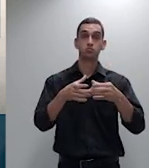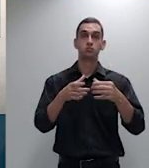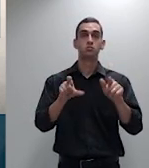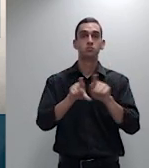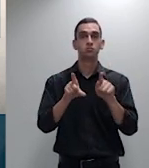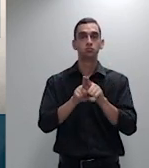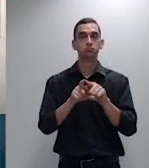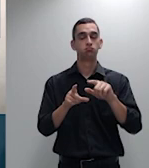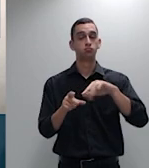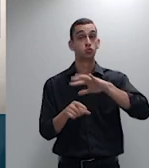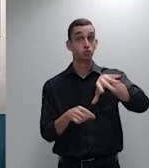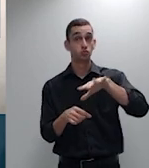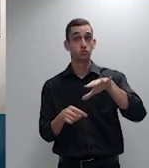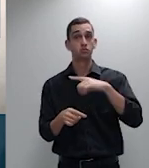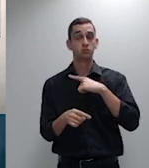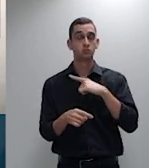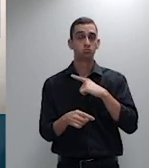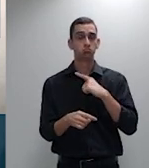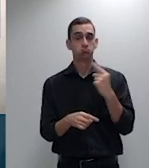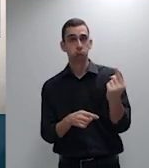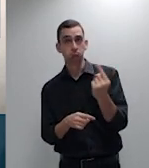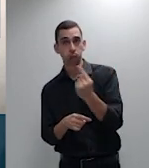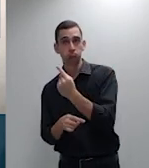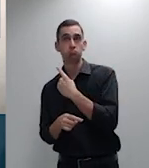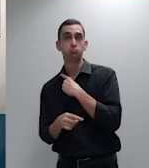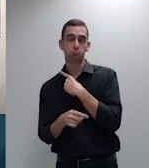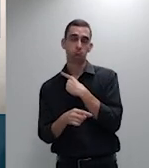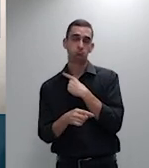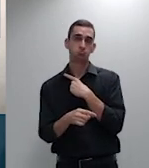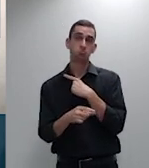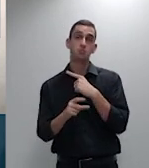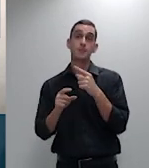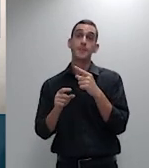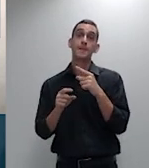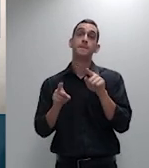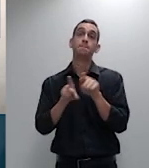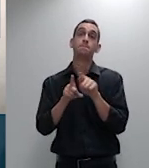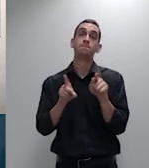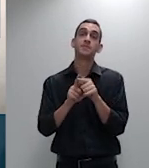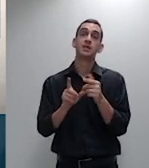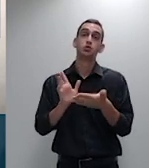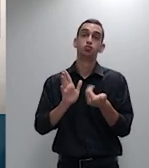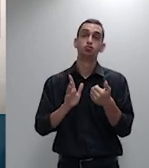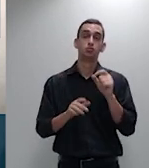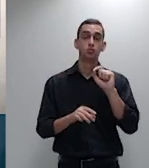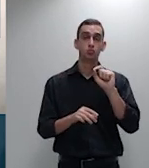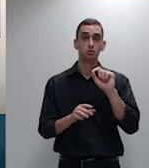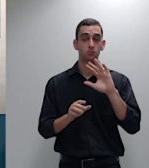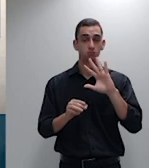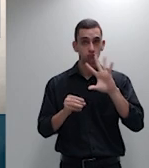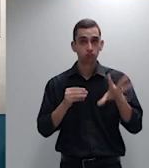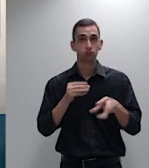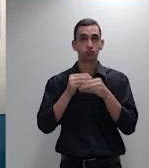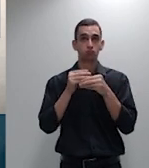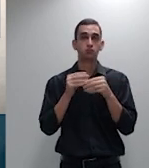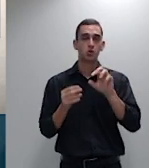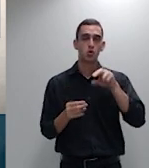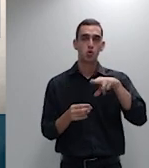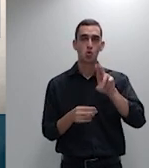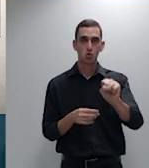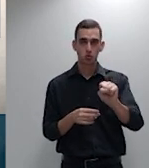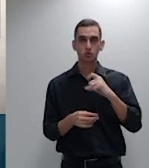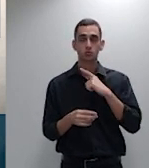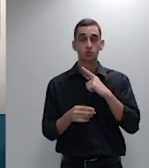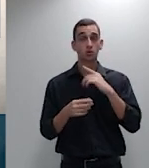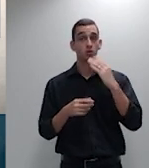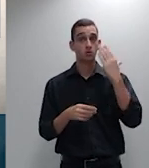individuais sem adicionamento da inversão do ônus da prova pelas razões expostas